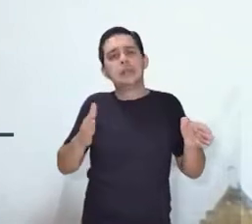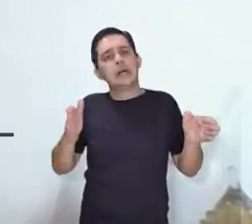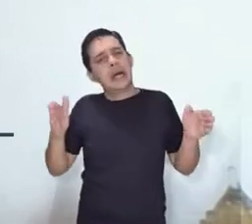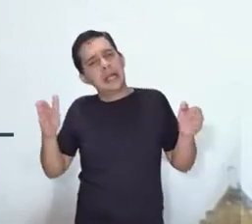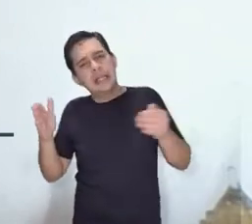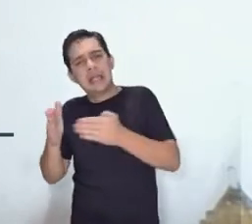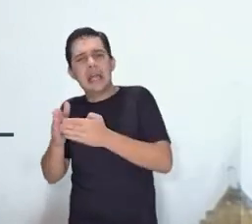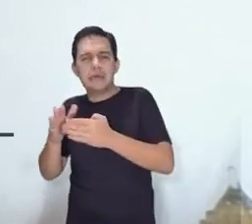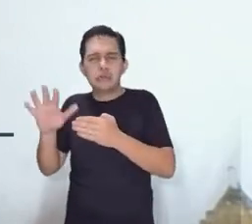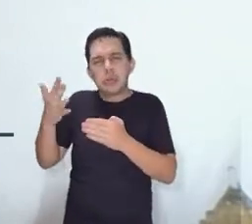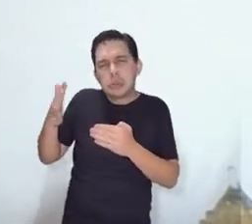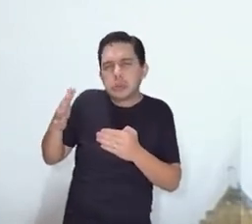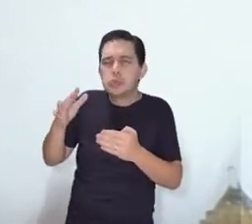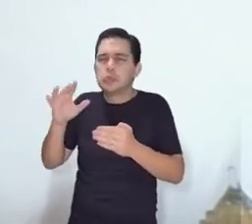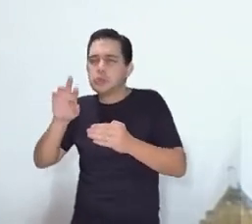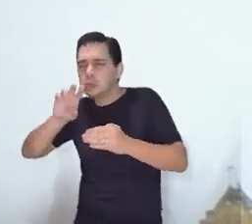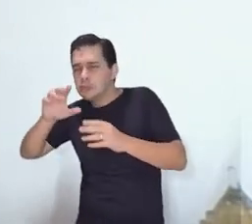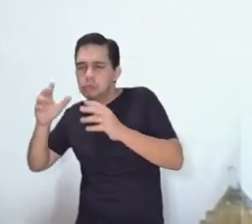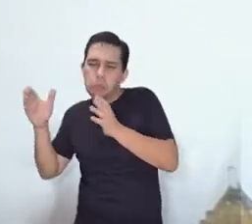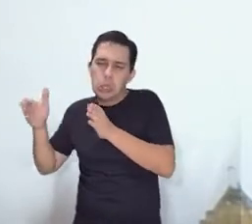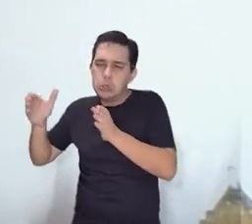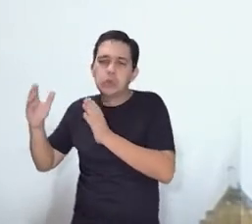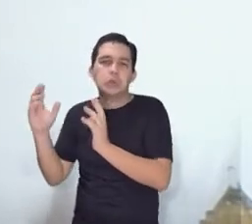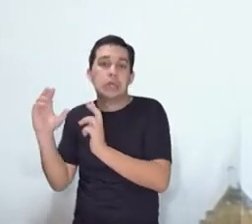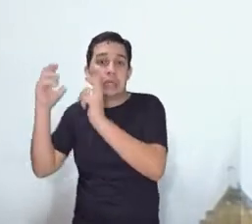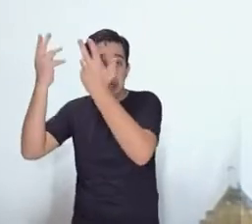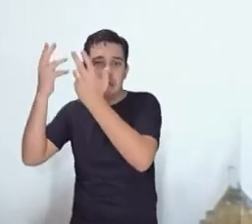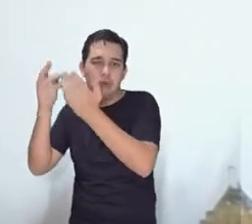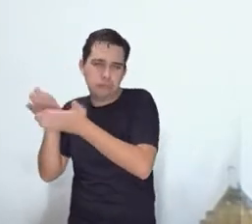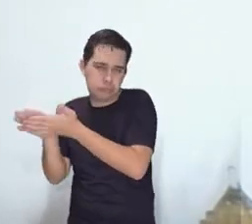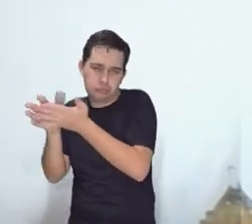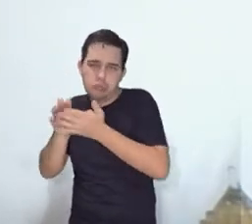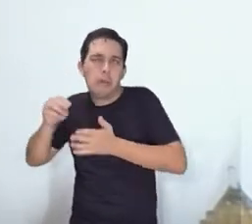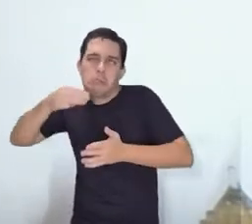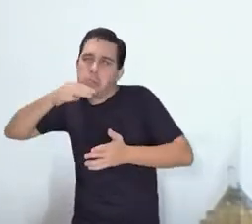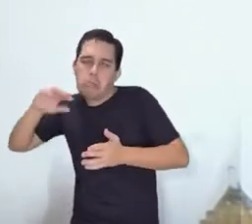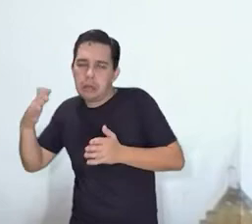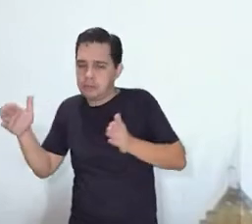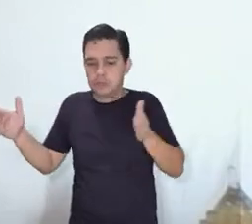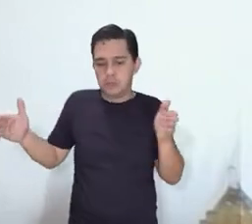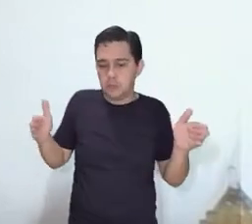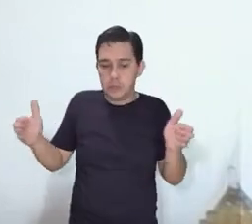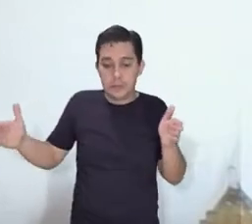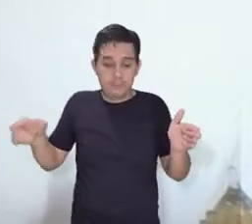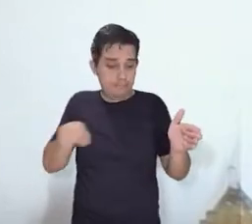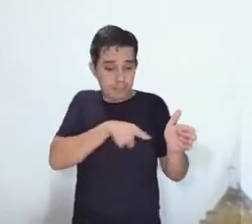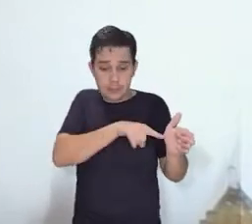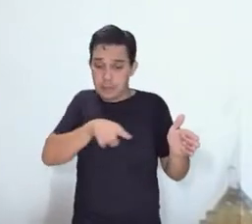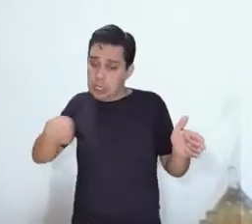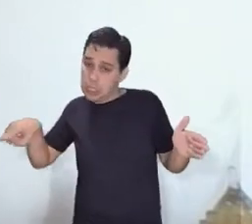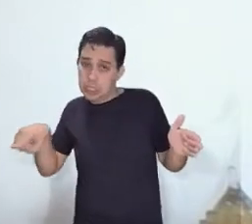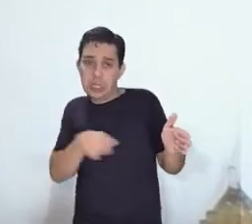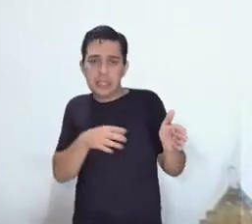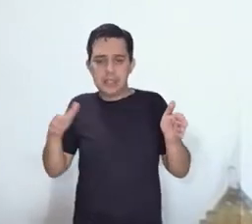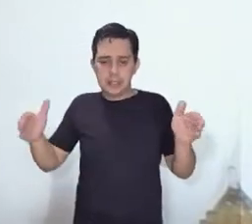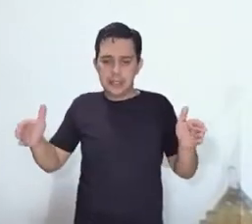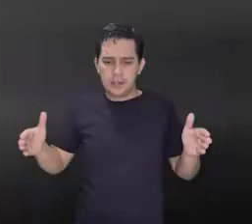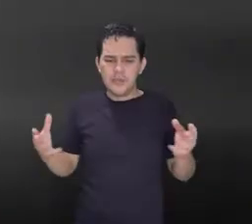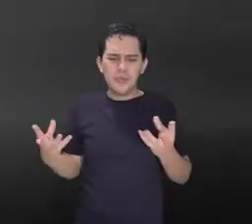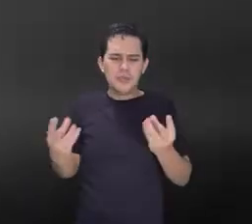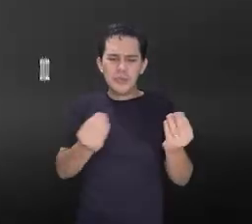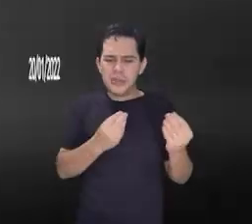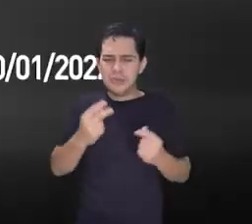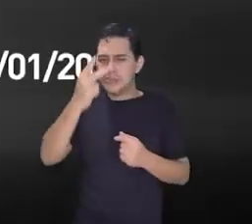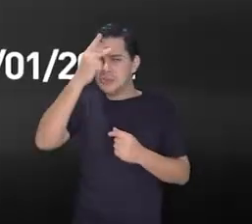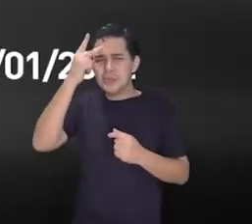O Ministério Público, através do grupo temático Segurança Hídrica, tem recebido diversas reclamações de